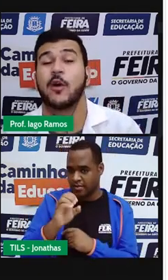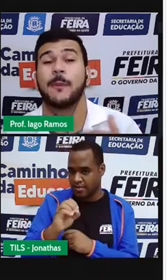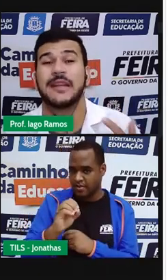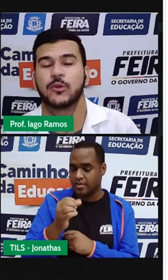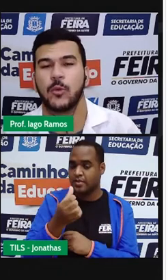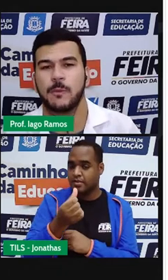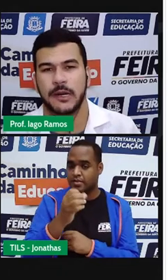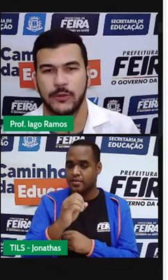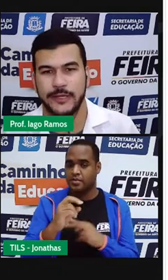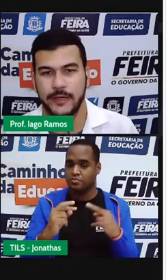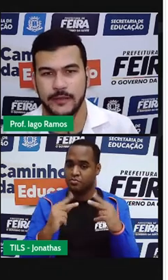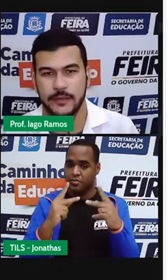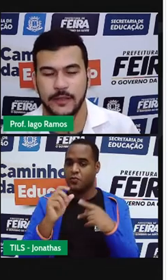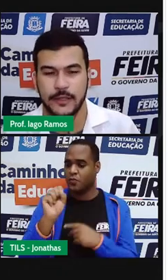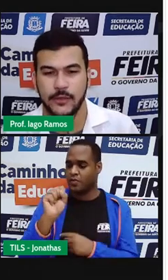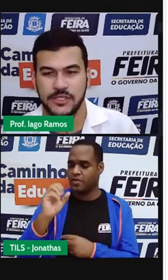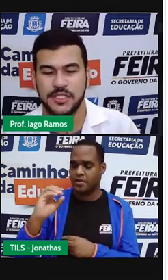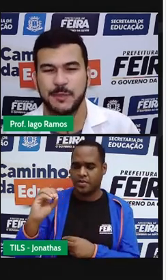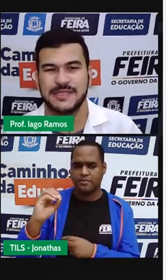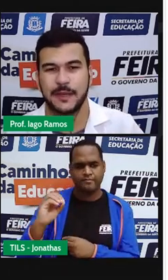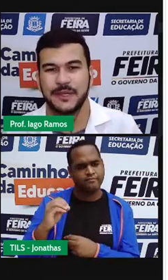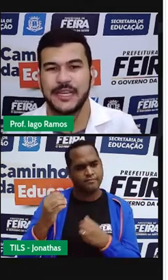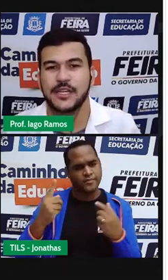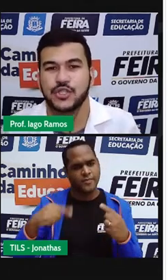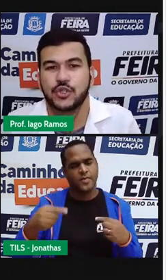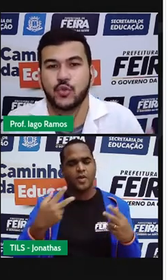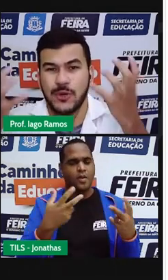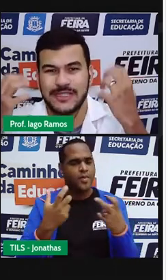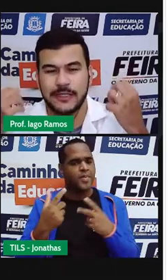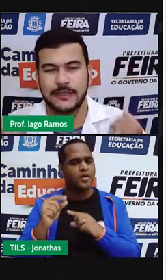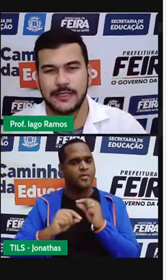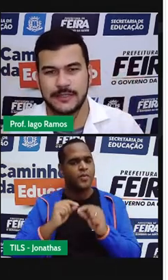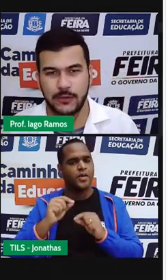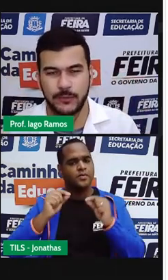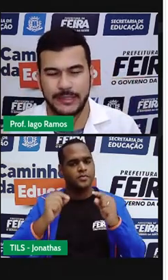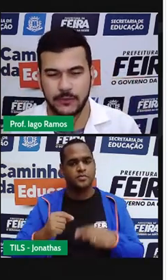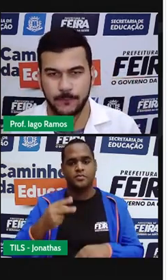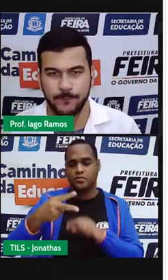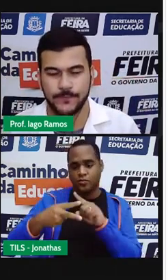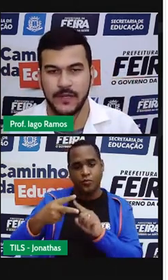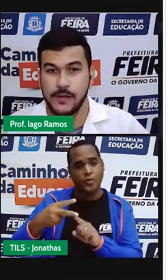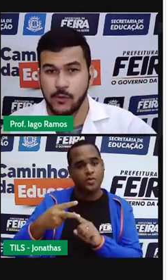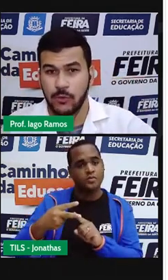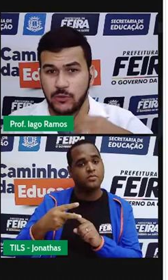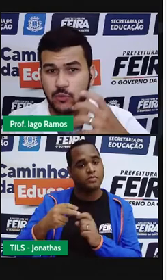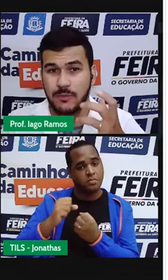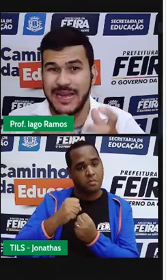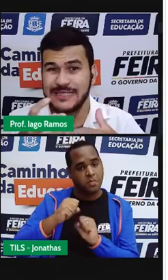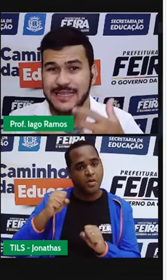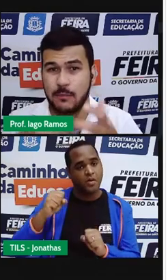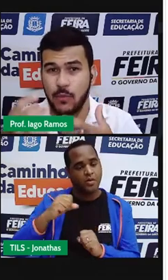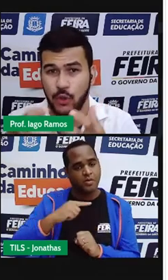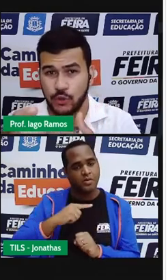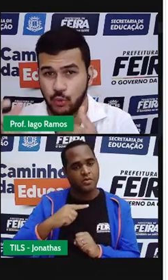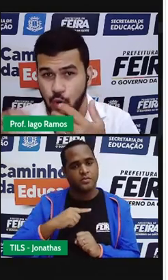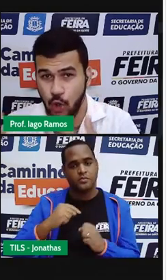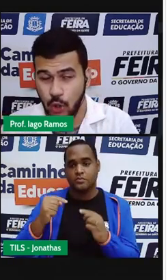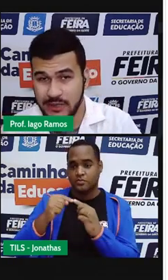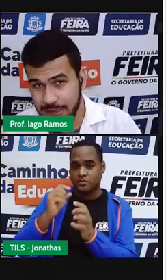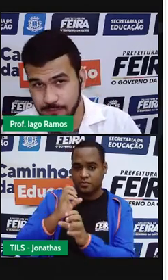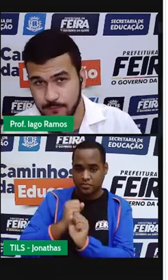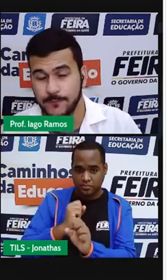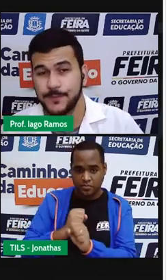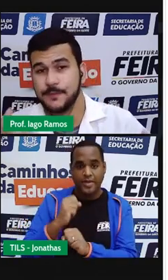60 aumentou para 80. Então, a gente percebe que as duas grandezas aumentam. Quanto mais a moto